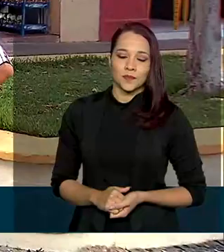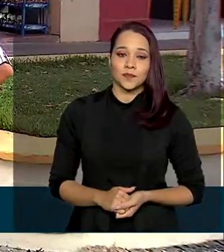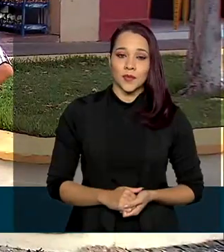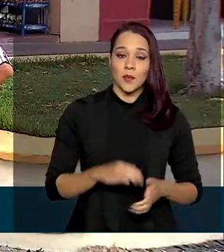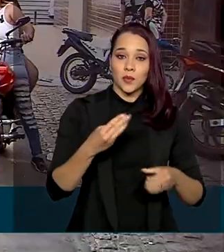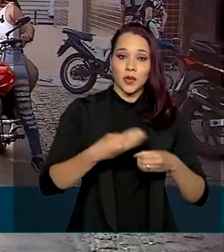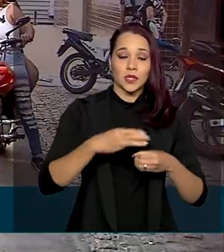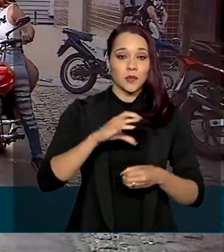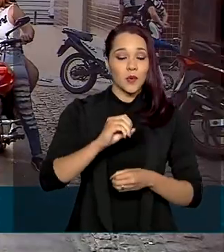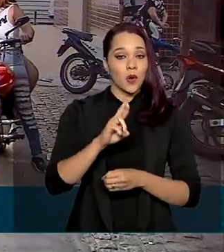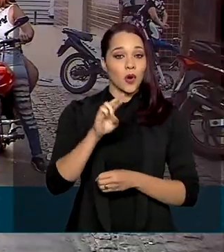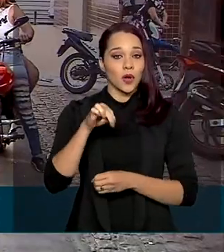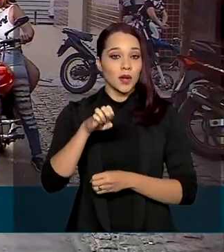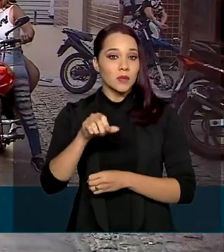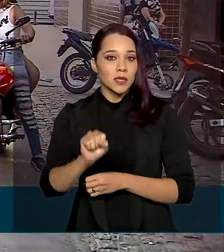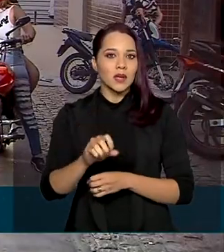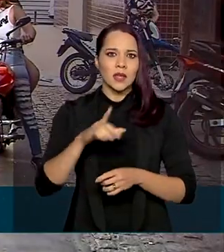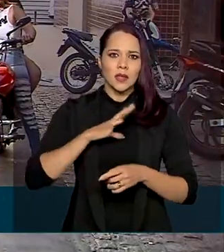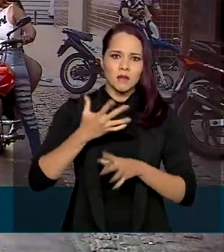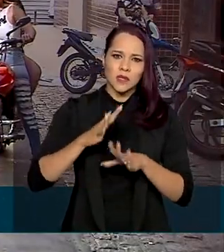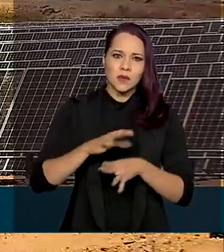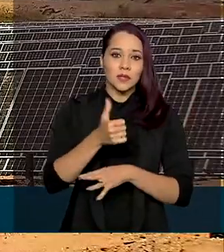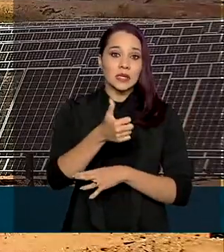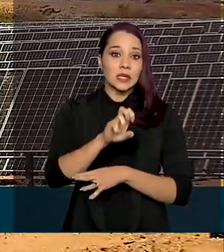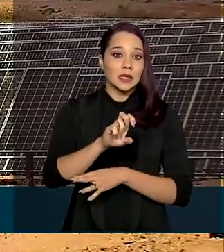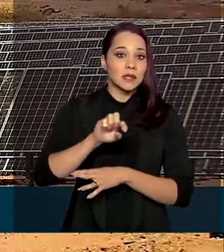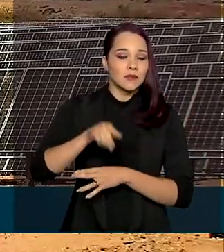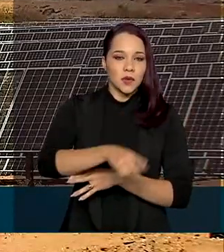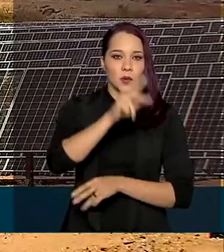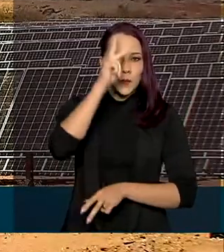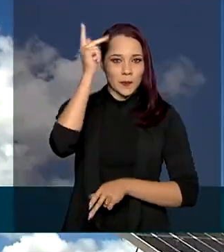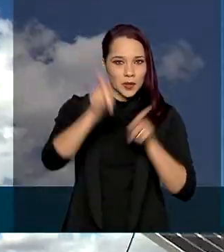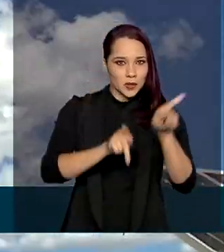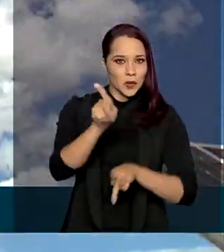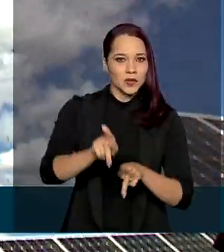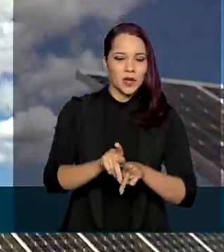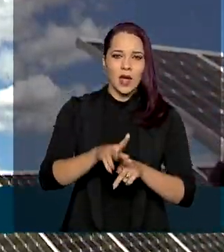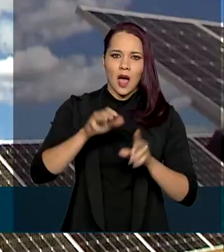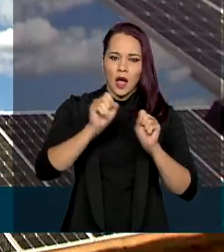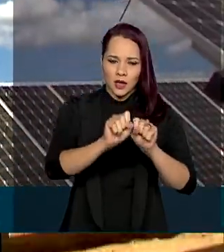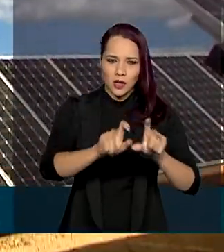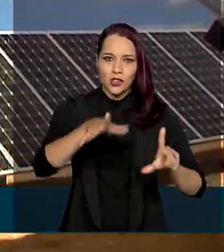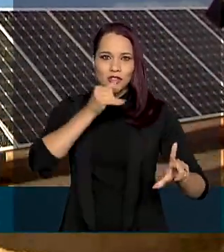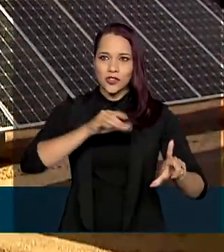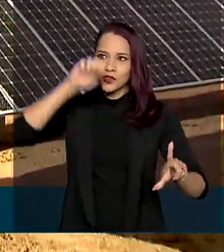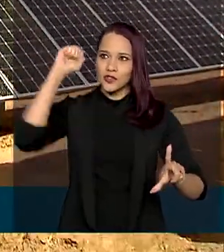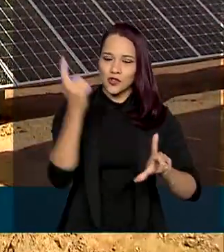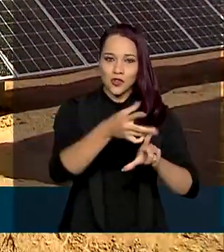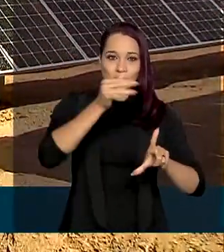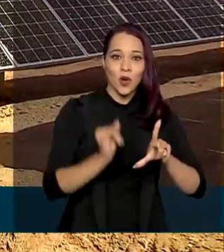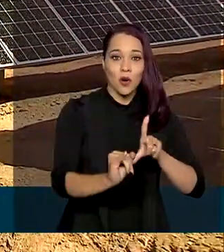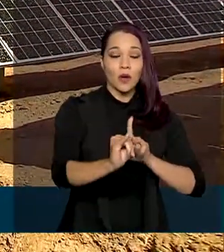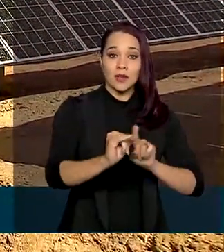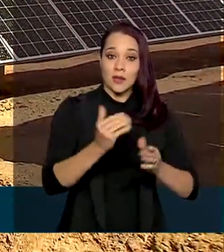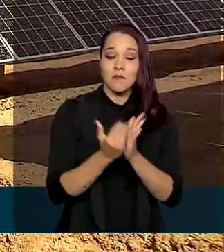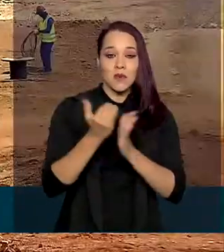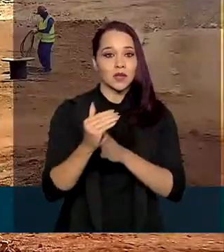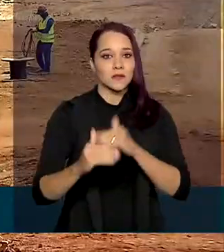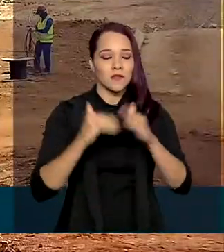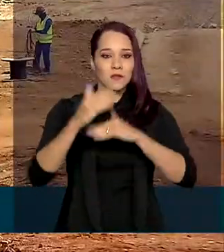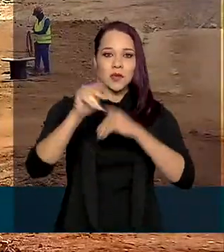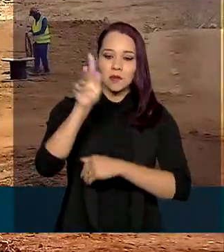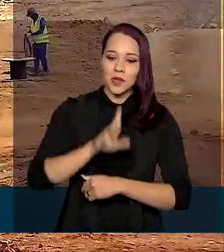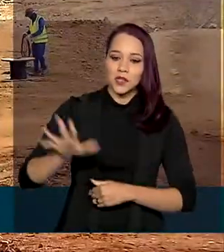tem uma população de cerca de 15 mil pessoas. A energia solar tem ajudado a levar mais desenvolvimento para a região.